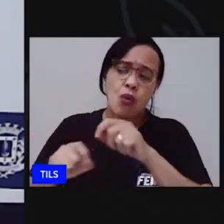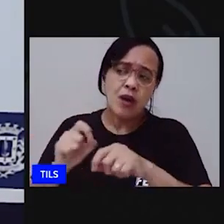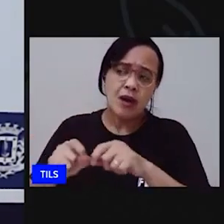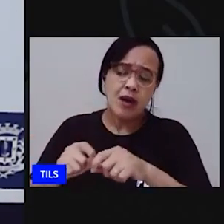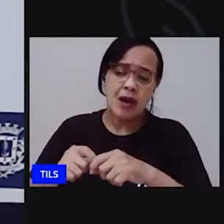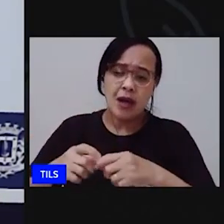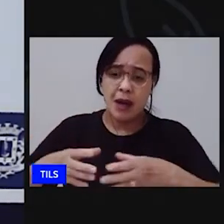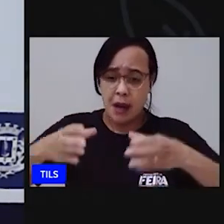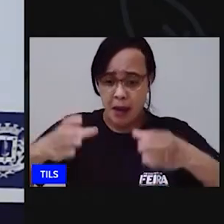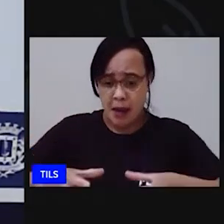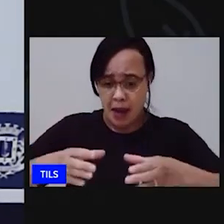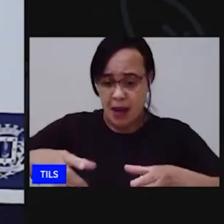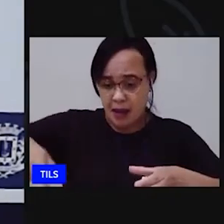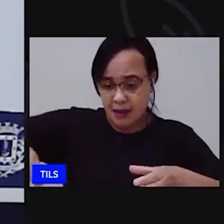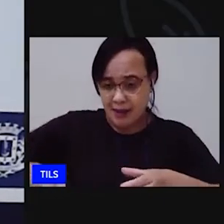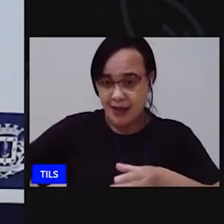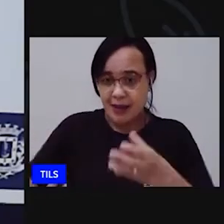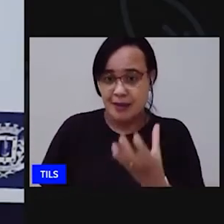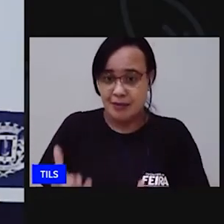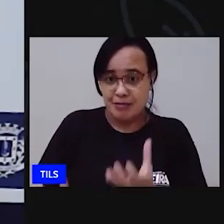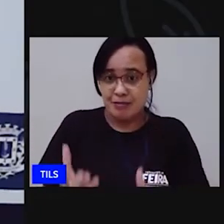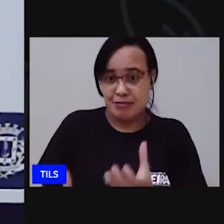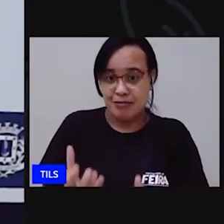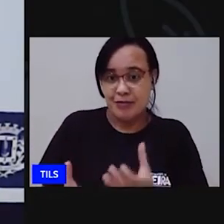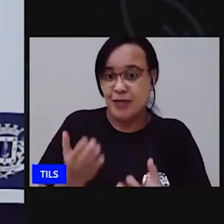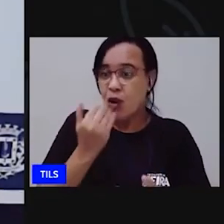cozinha? Tem panela?